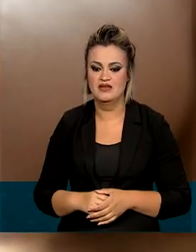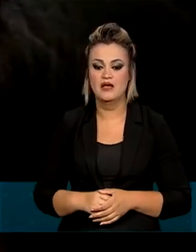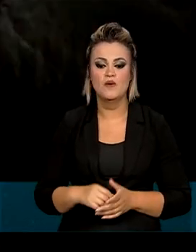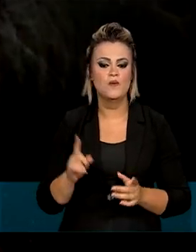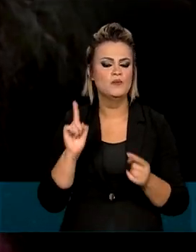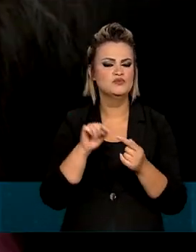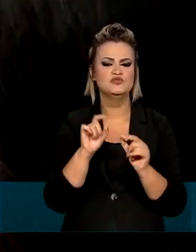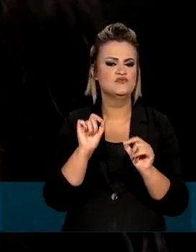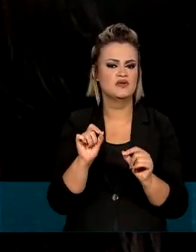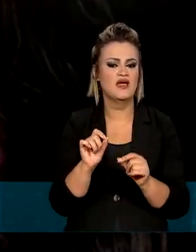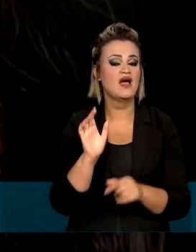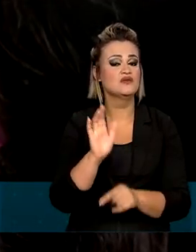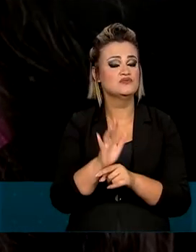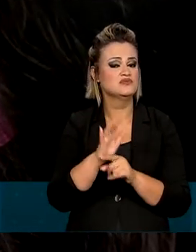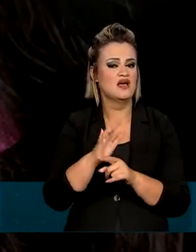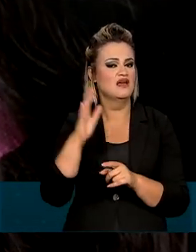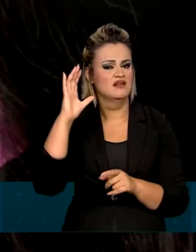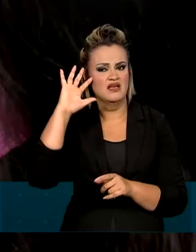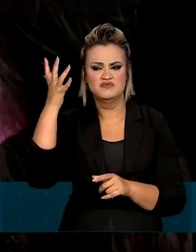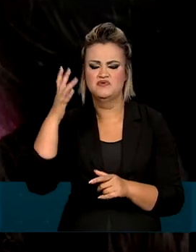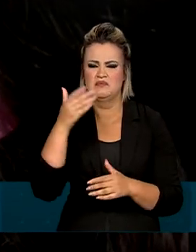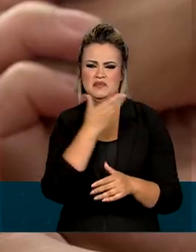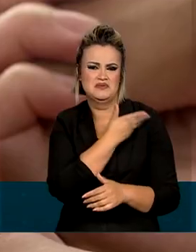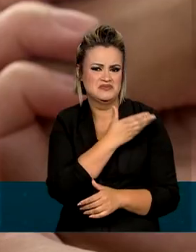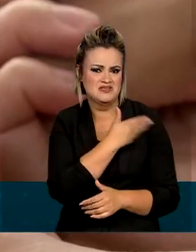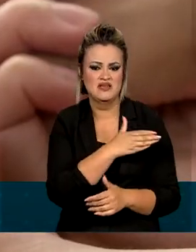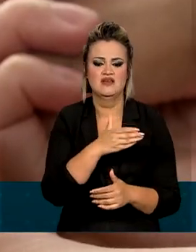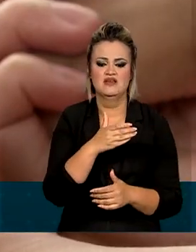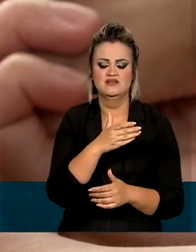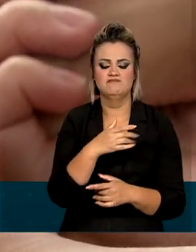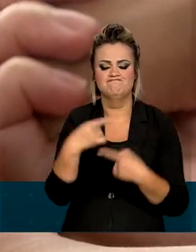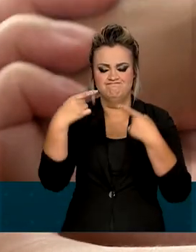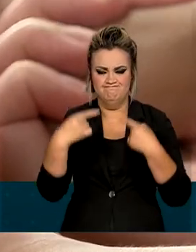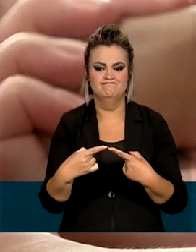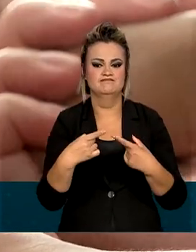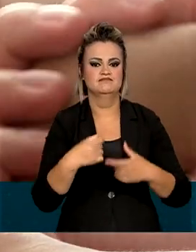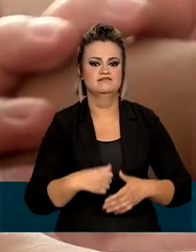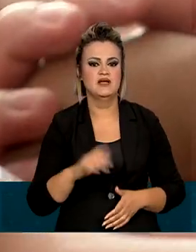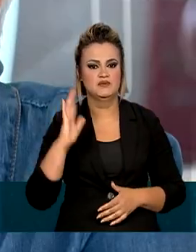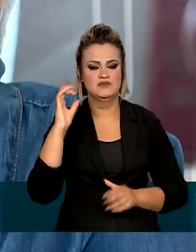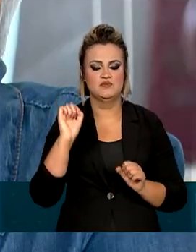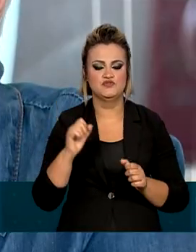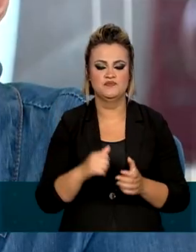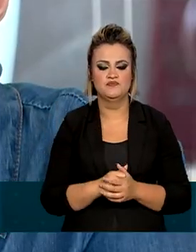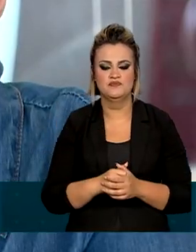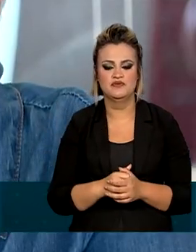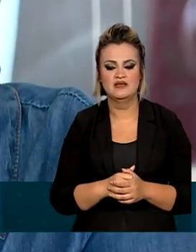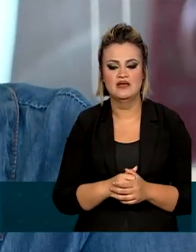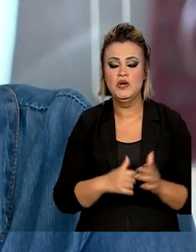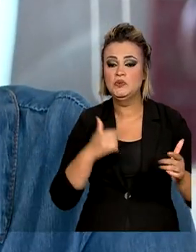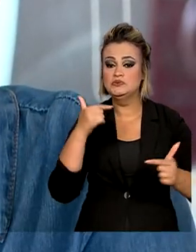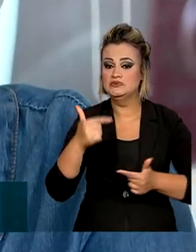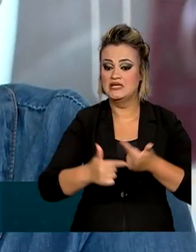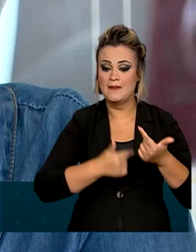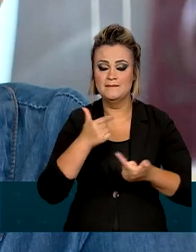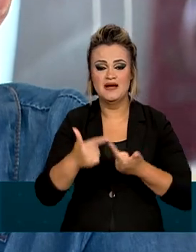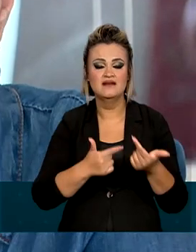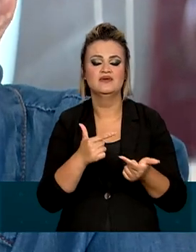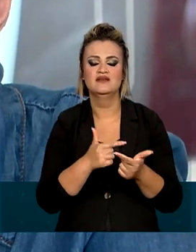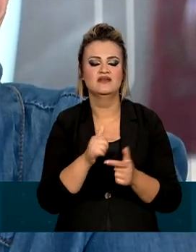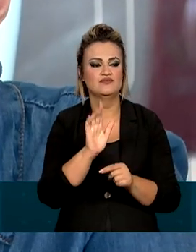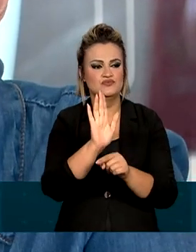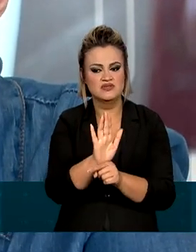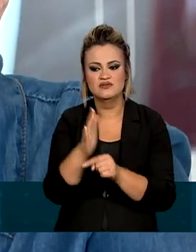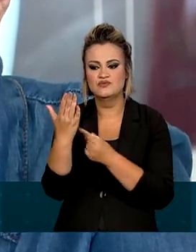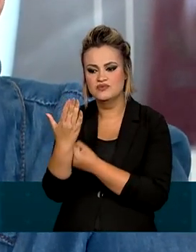ideia é ajudá-las a superar preconceitos enfrentados no dia a dia. O trabalho aqui é de formiguinha, é de